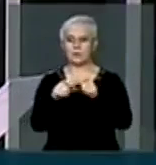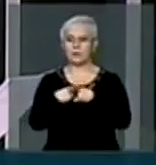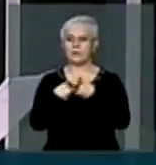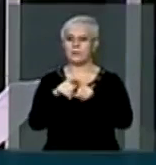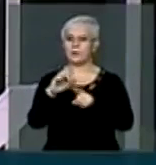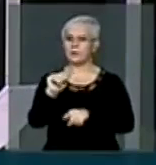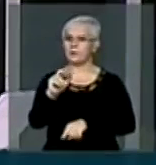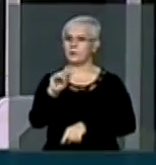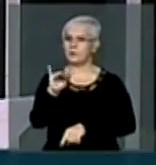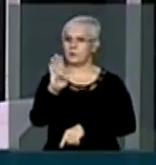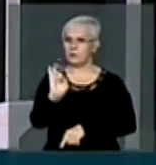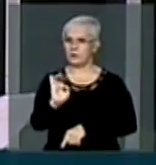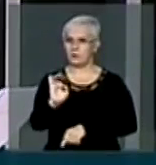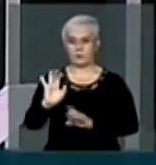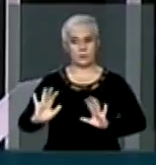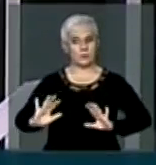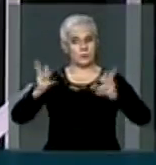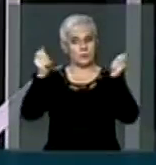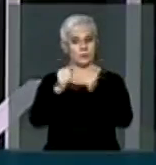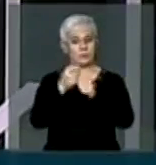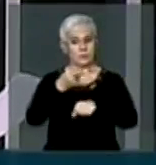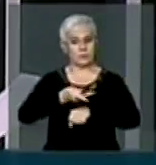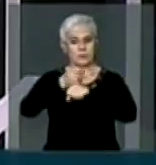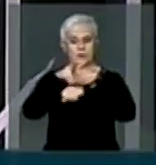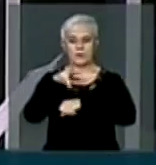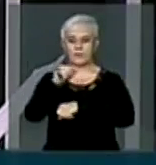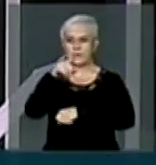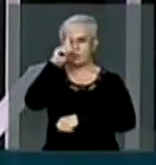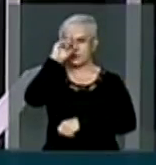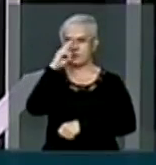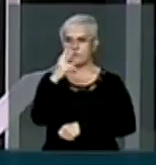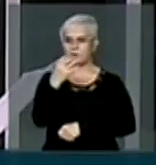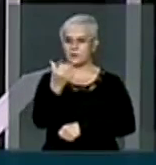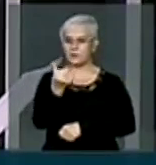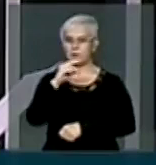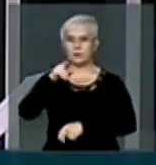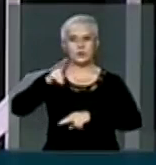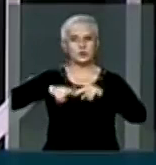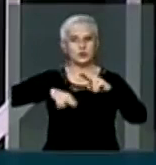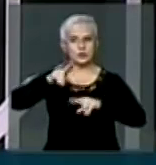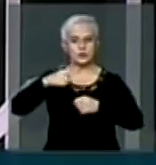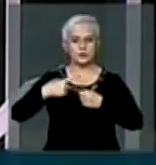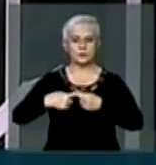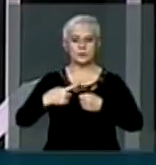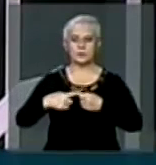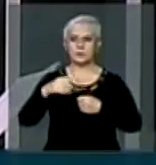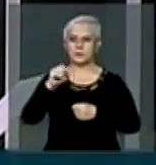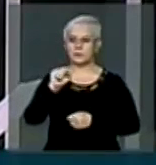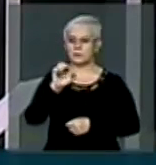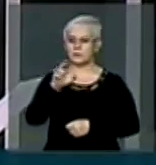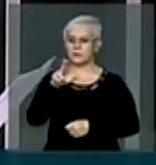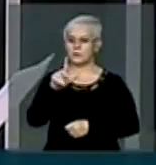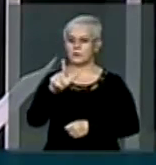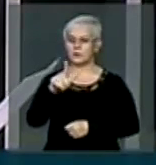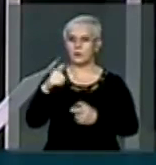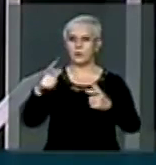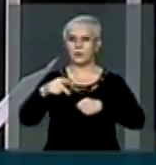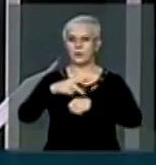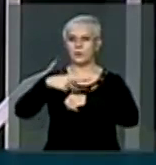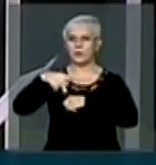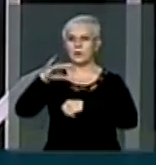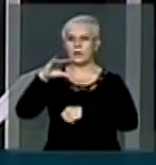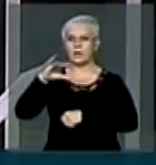Caribe. A cerimônia de premiação será no próximo dia 26 de junho, na cidade de Seul, na Coreia do Sul.